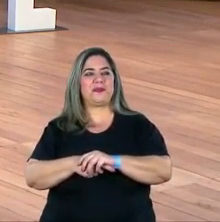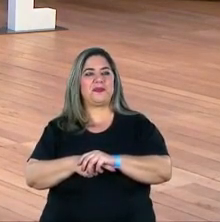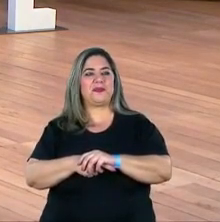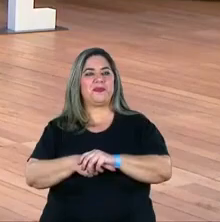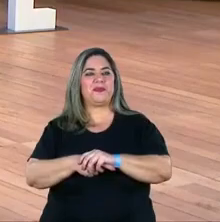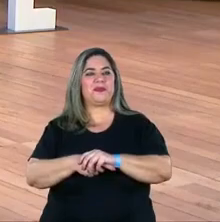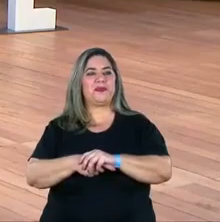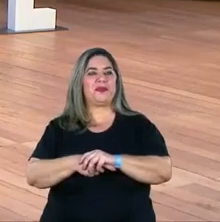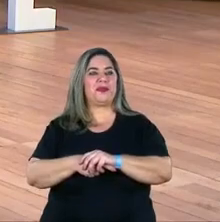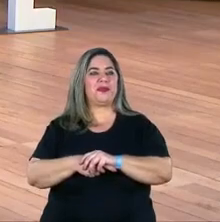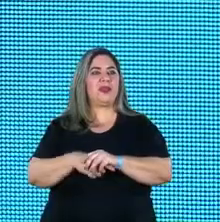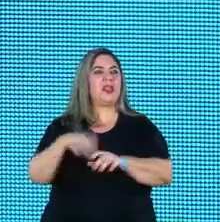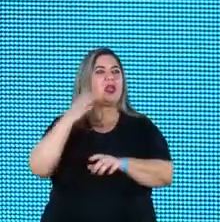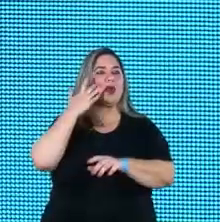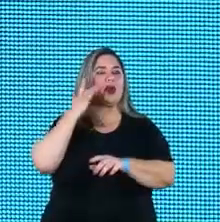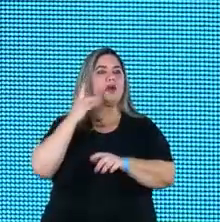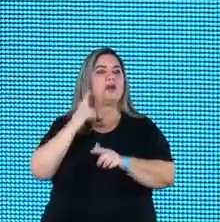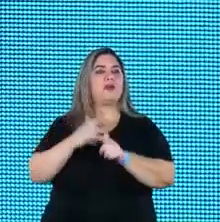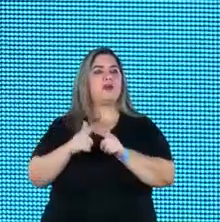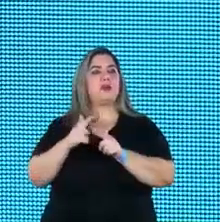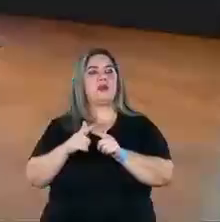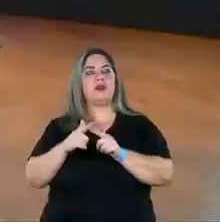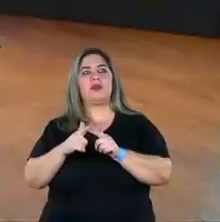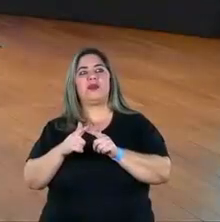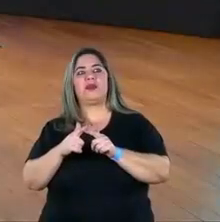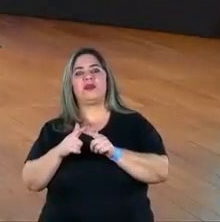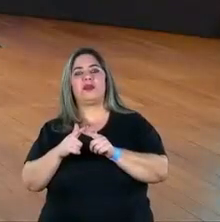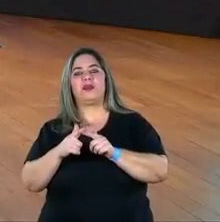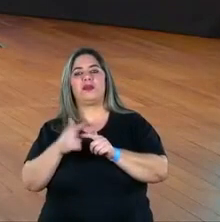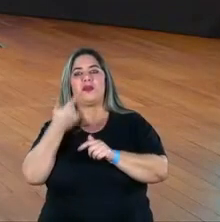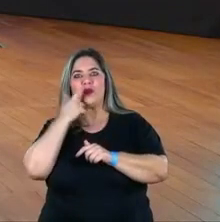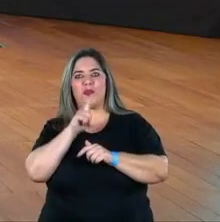Eu acho que ela deve estar com algum probleminha. Ah, saiu ali, foi.